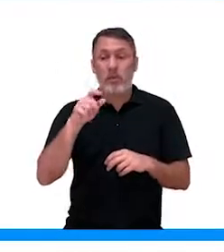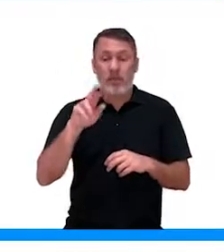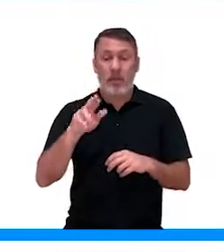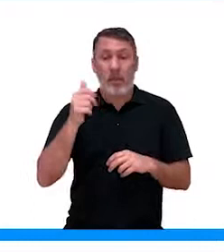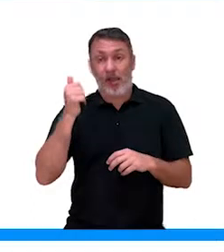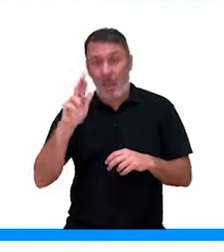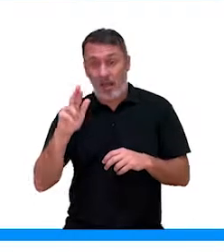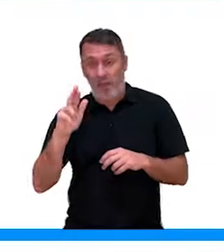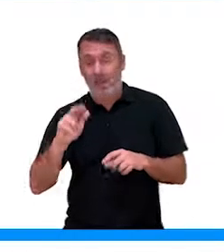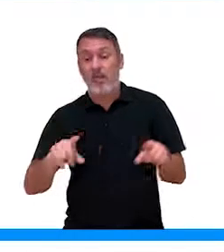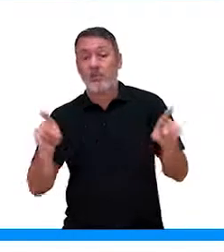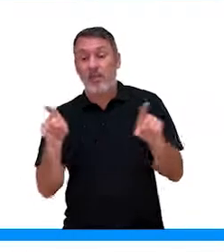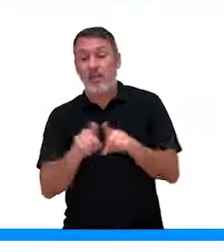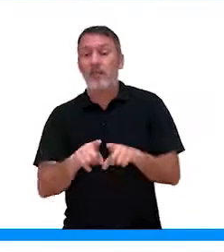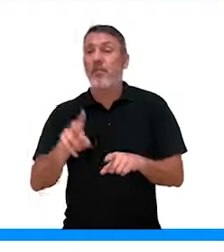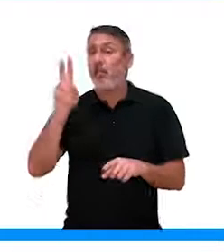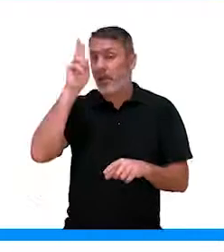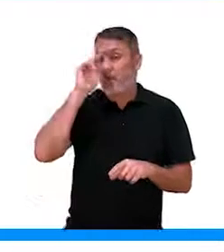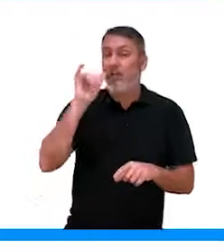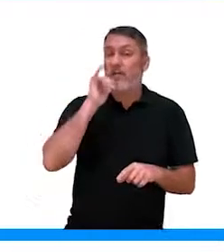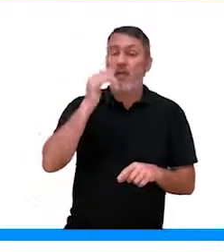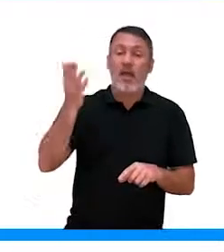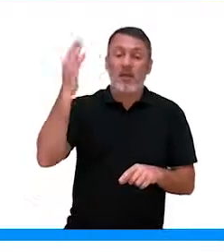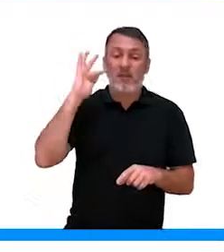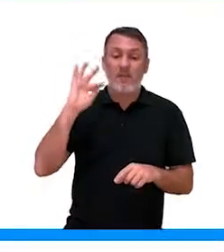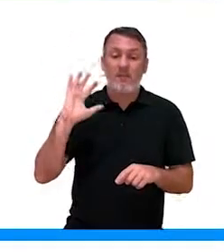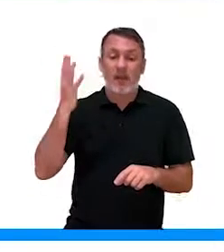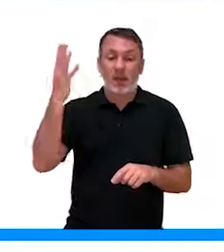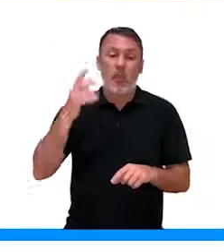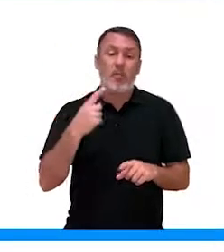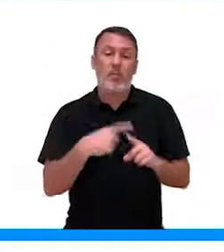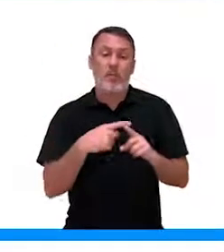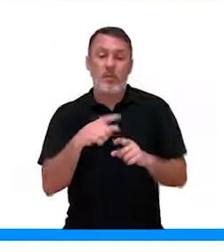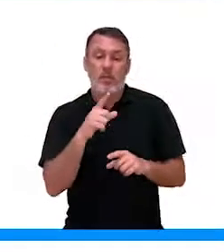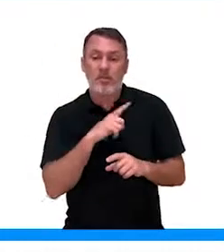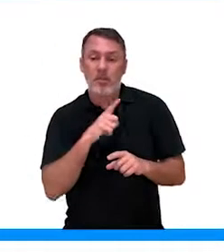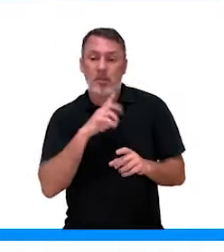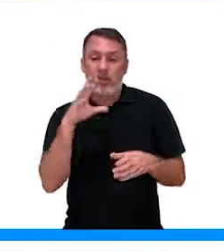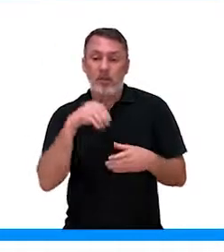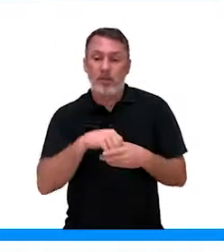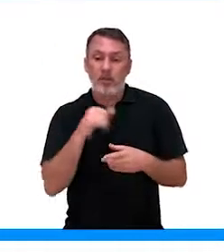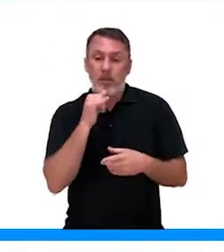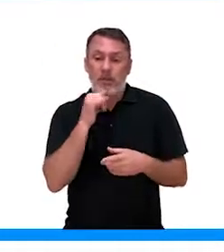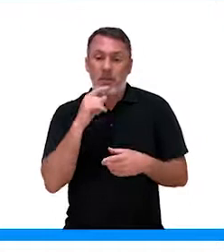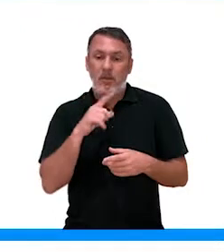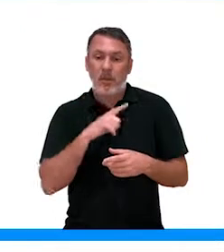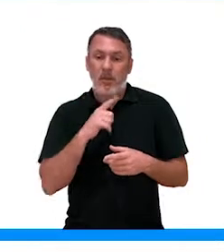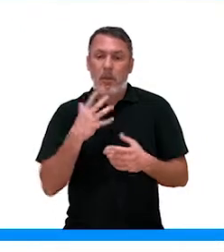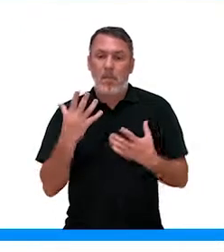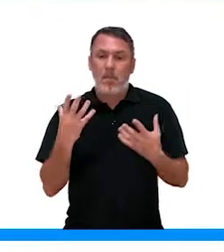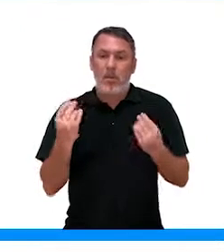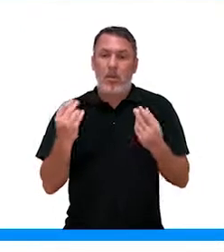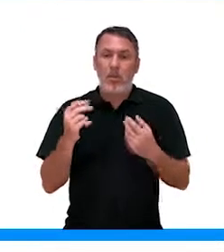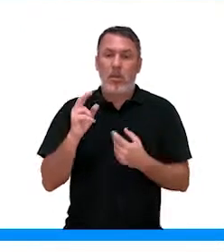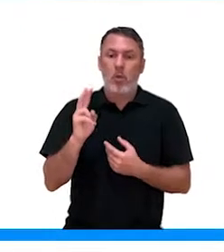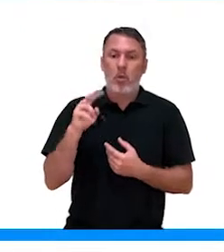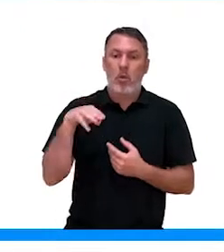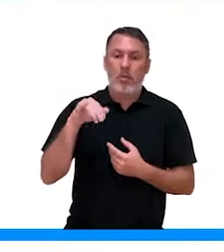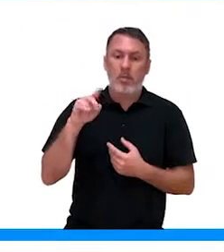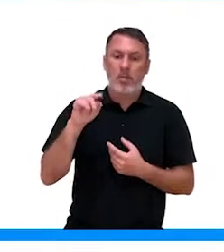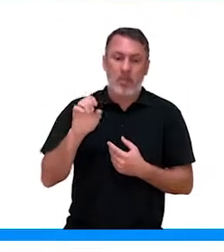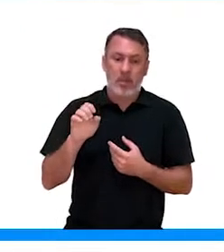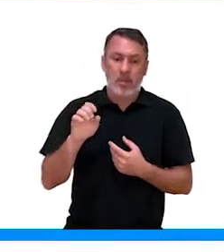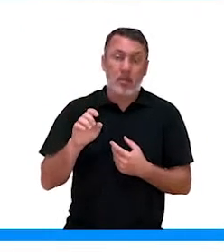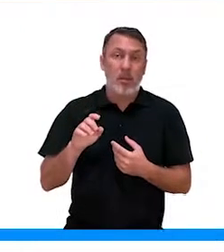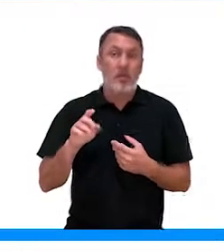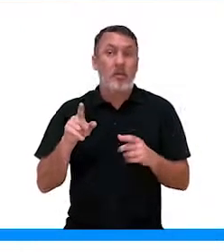e, lembra que a gente falou lá atrás de um fenômeno no qual, quando se tinha alta umidade e